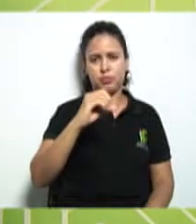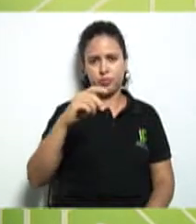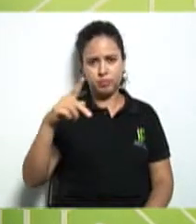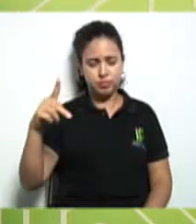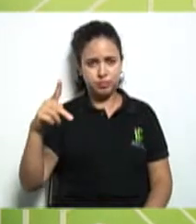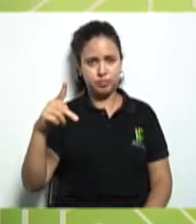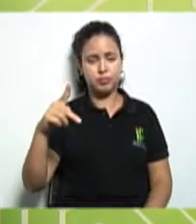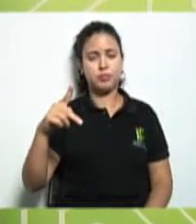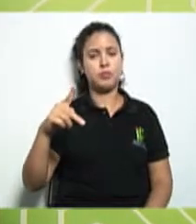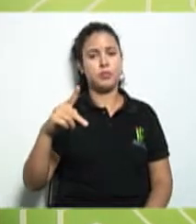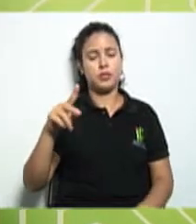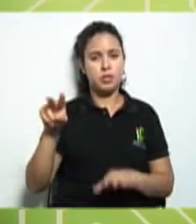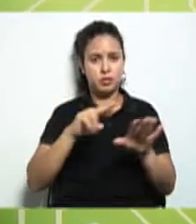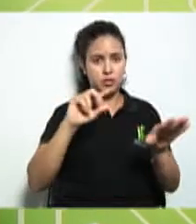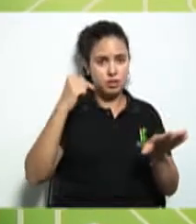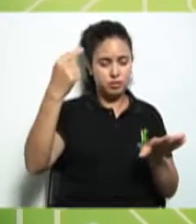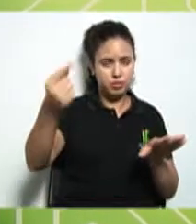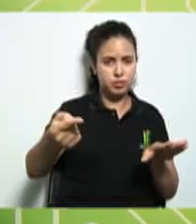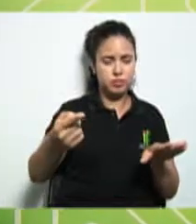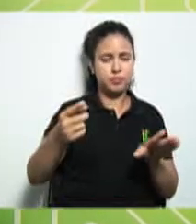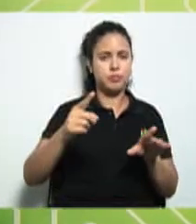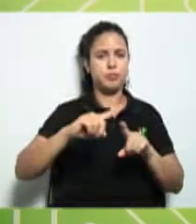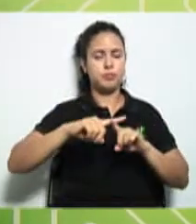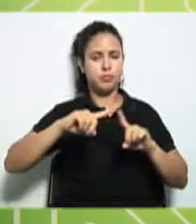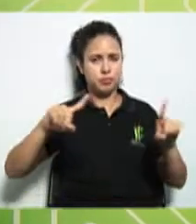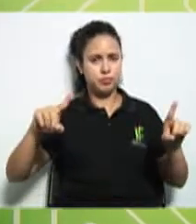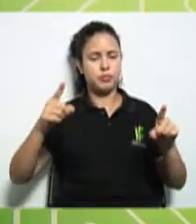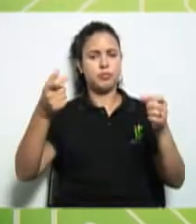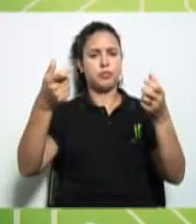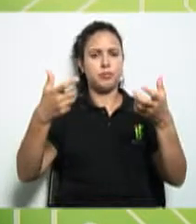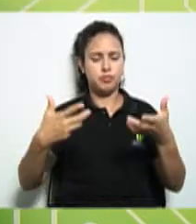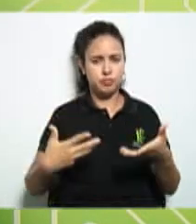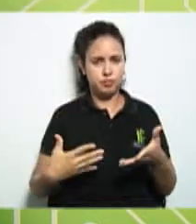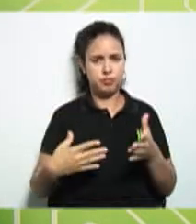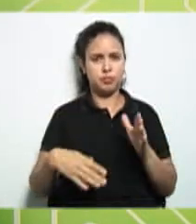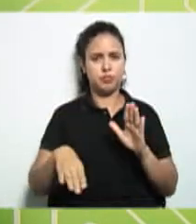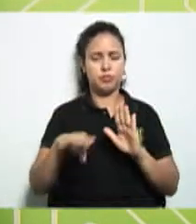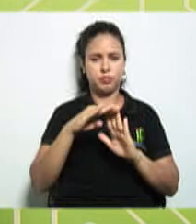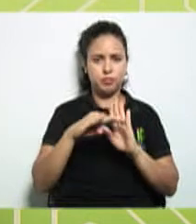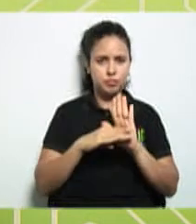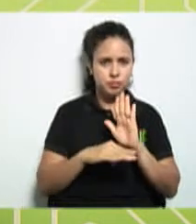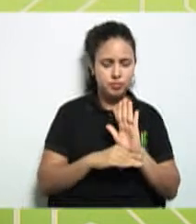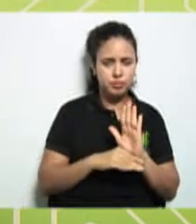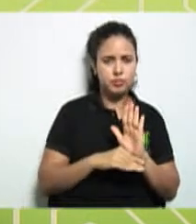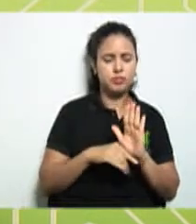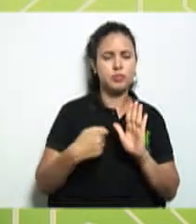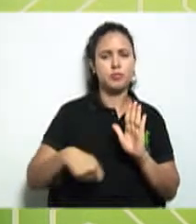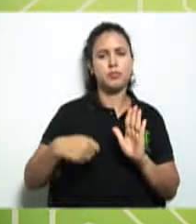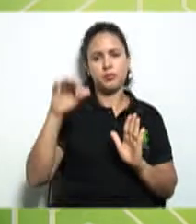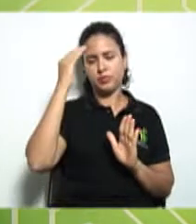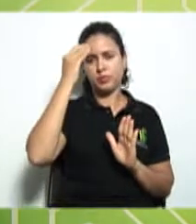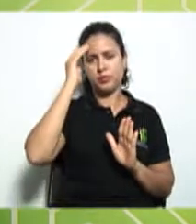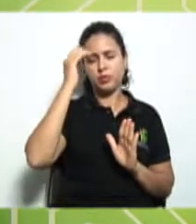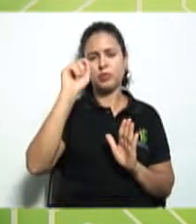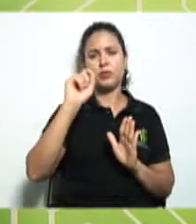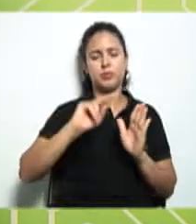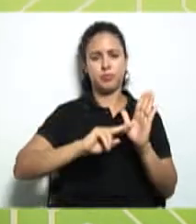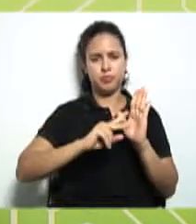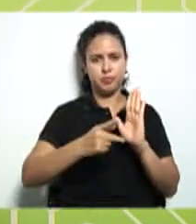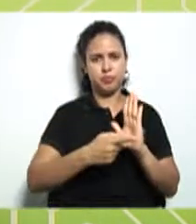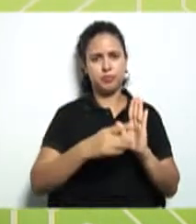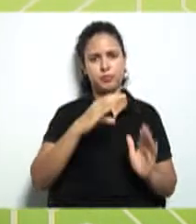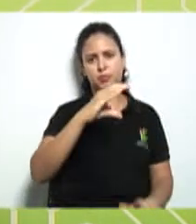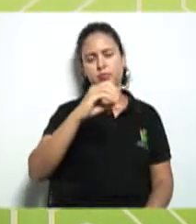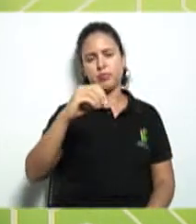segunda aula, mas para podermos falar dos procedimentos é necessário que você possa entender o que é uma cooperativa. Então